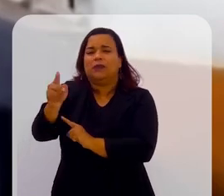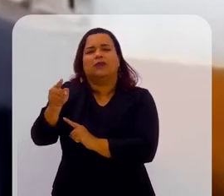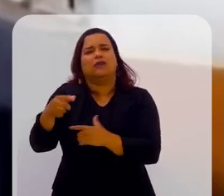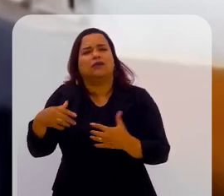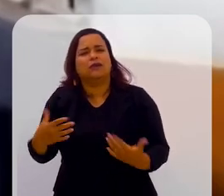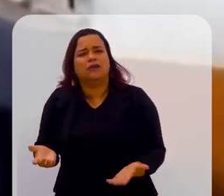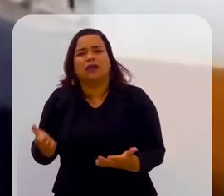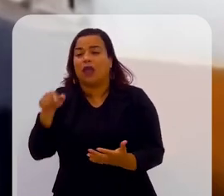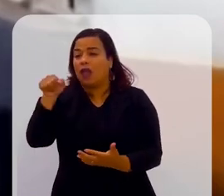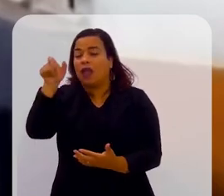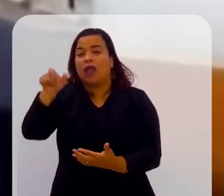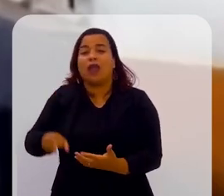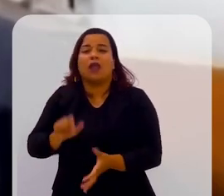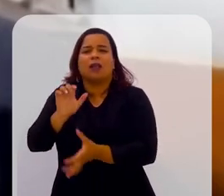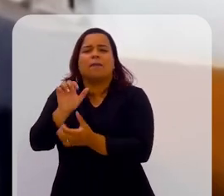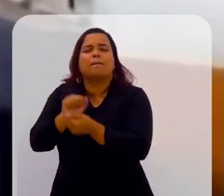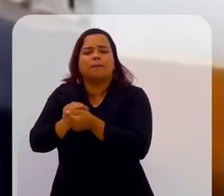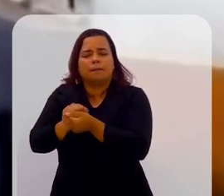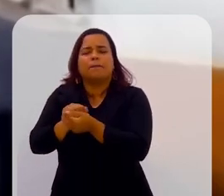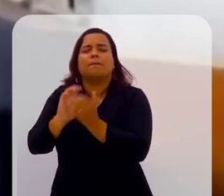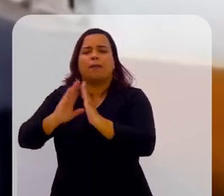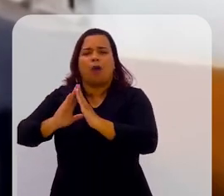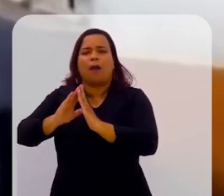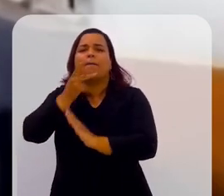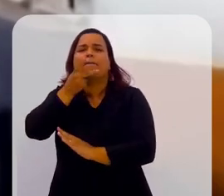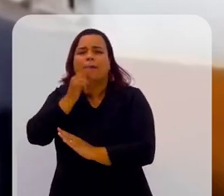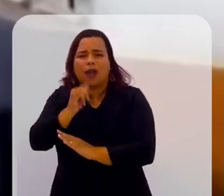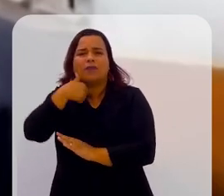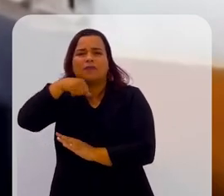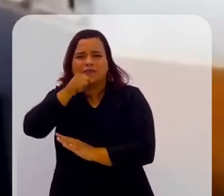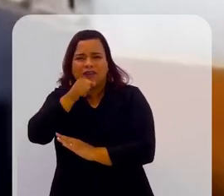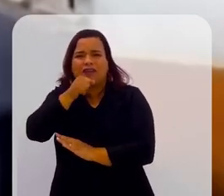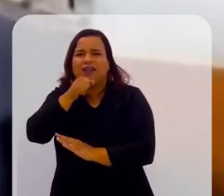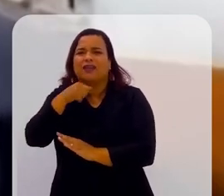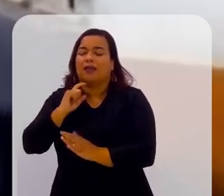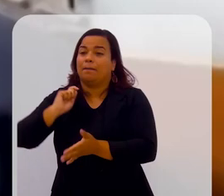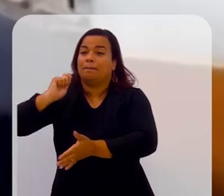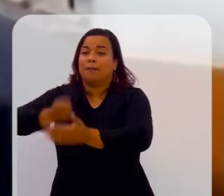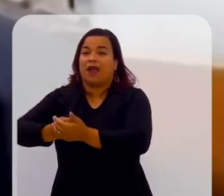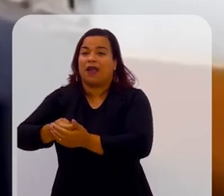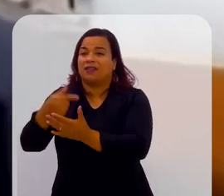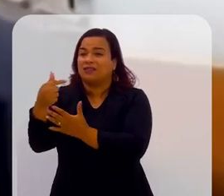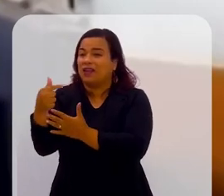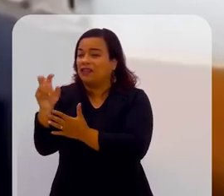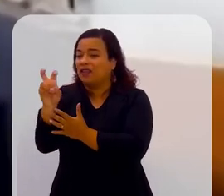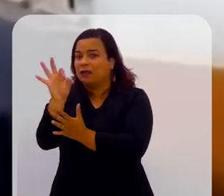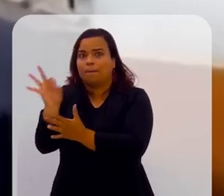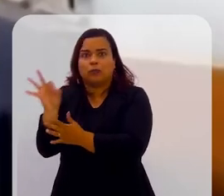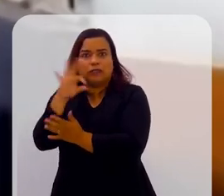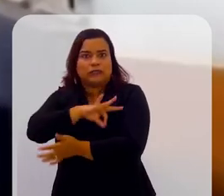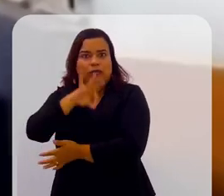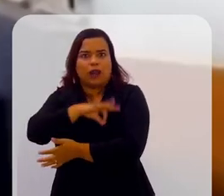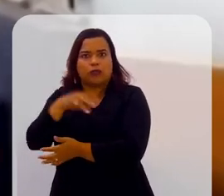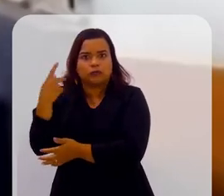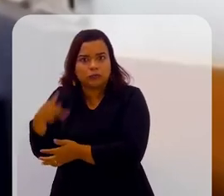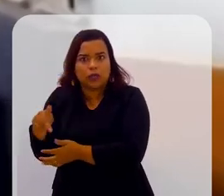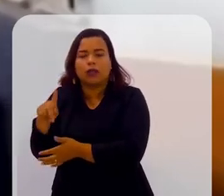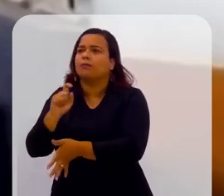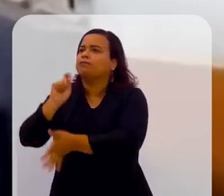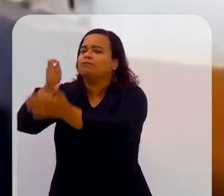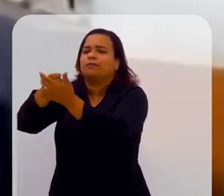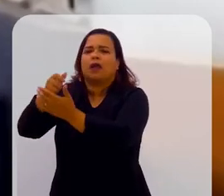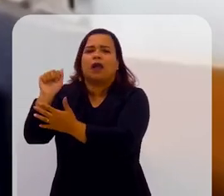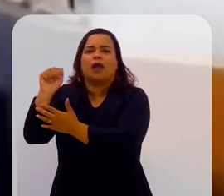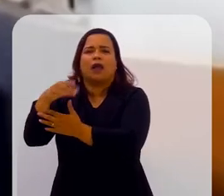75% do que ele ganhava de salário, pagava de mensalidade para a AMBRA. 75%. Então, ele não tinha